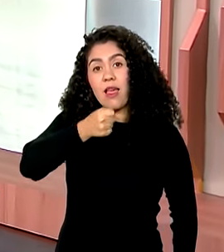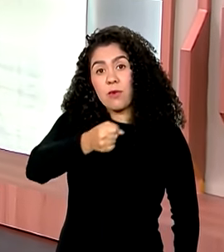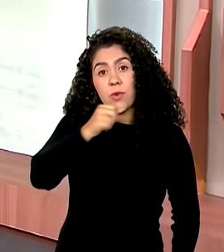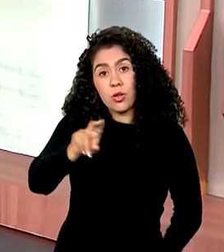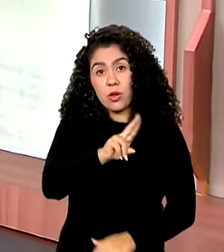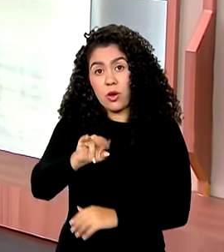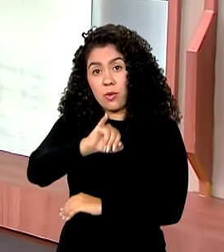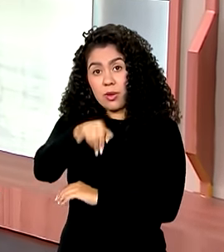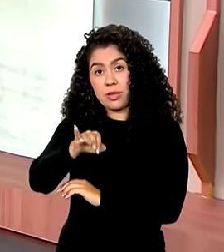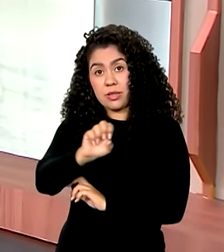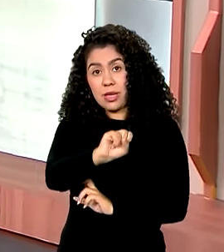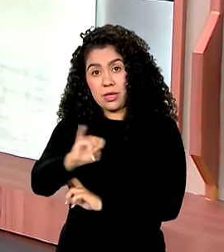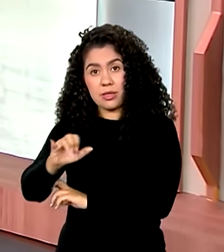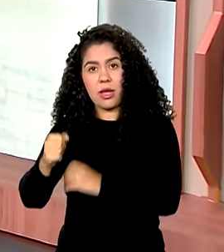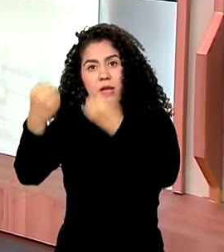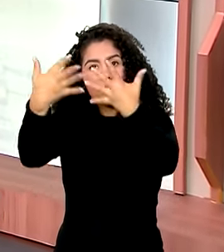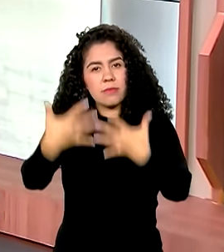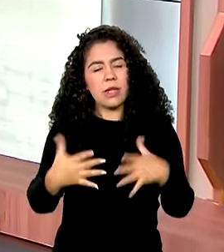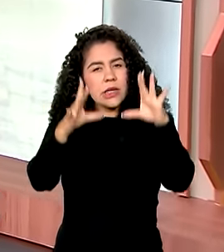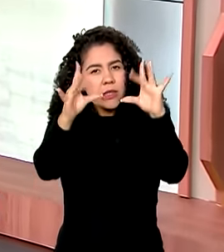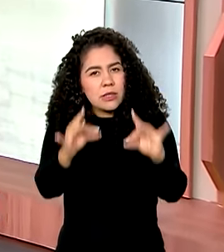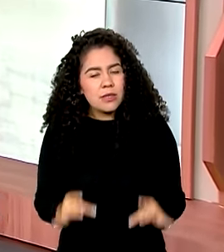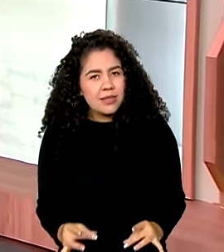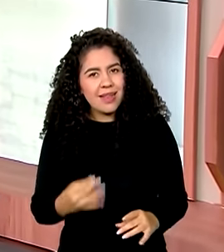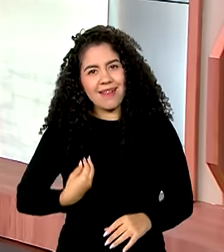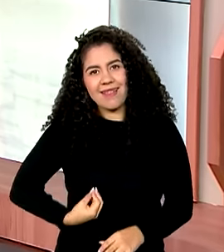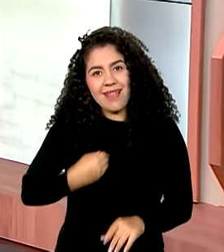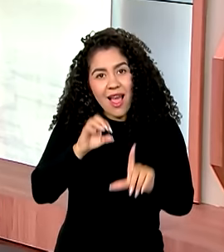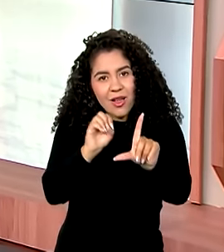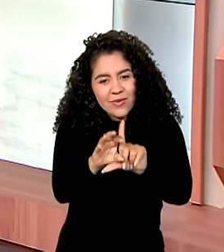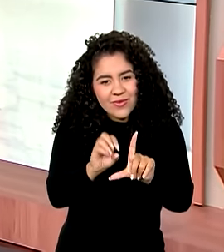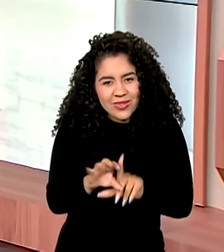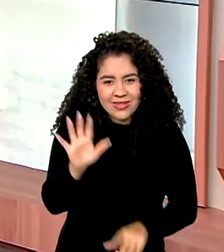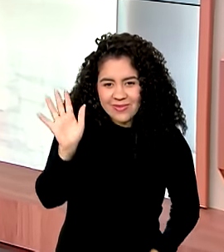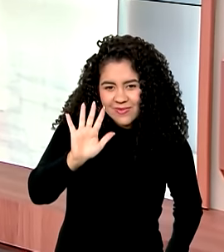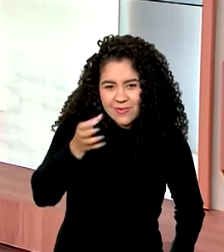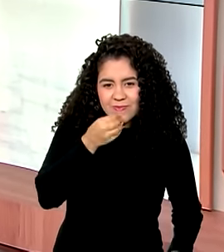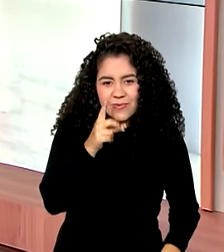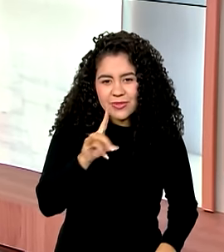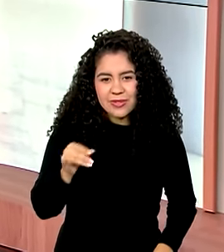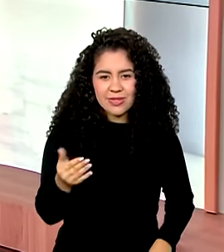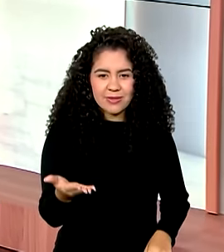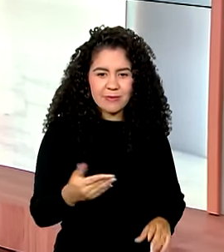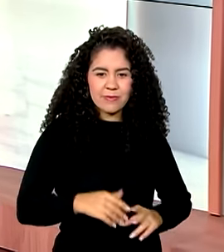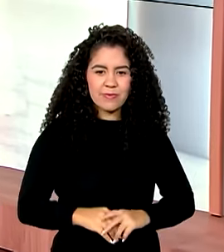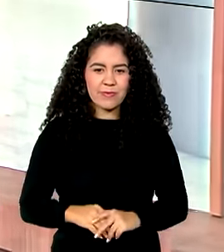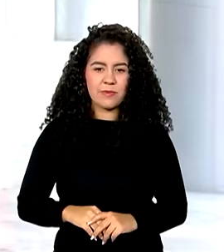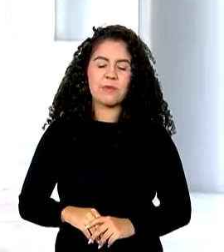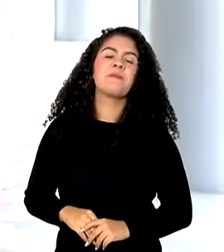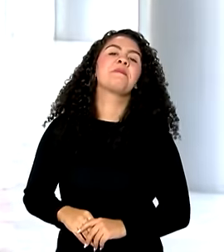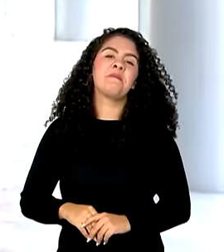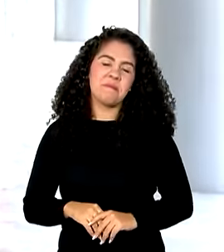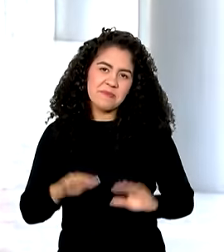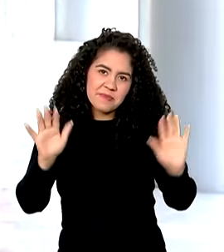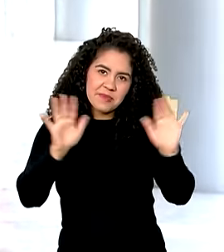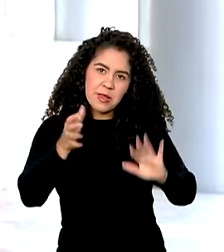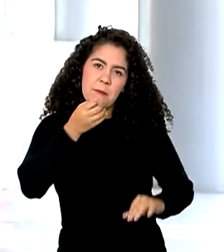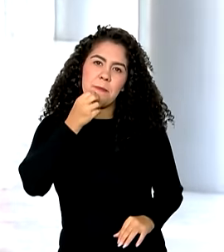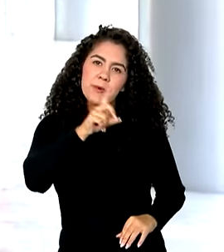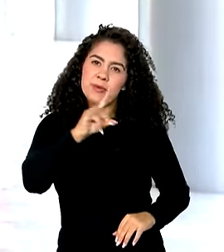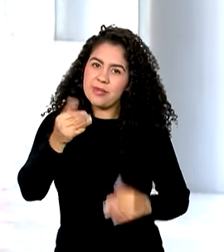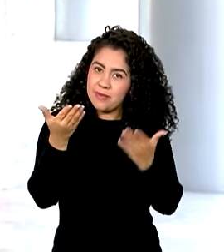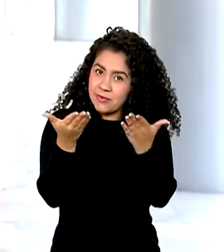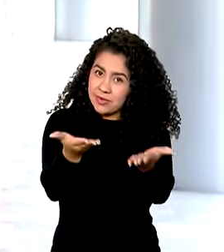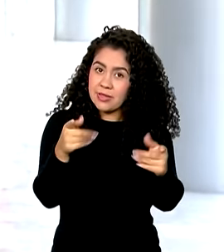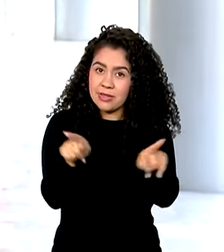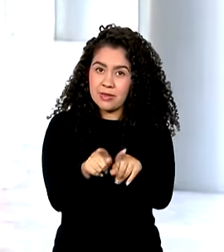repórter Jéssica Gonçalves, que conversa conosco ao vivo. Bom dia, Jéssica. Oi, Vanessa. Bom dia para você, bom dia